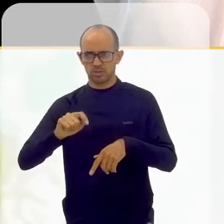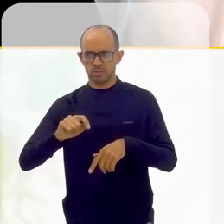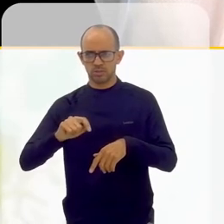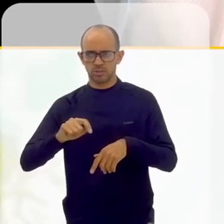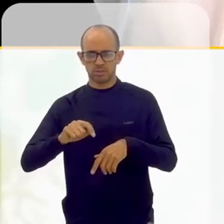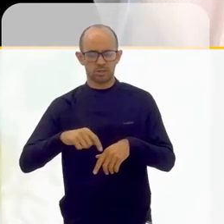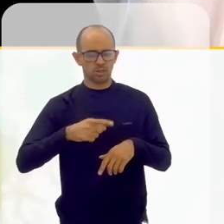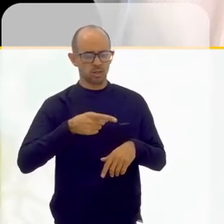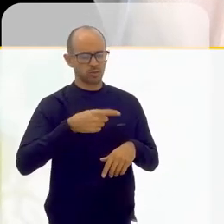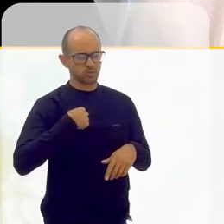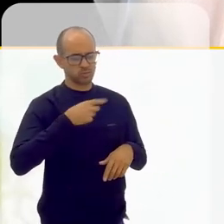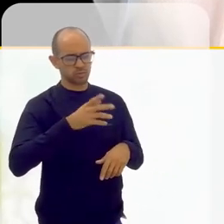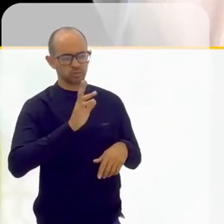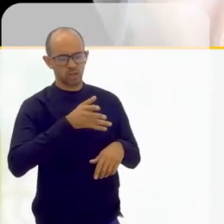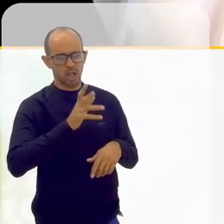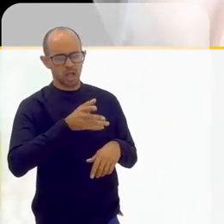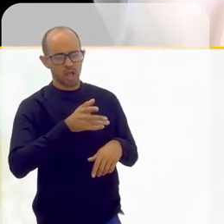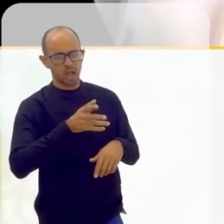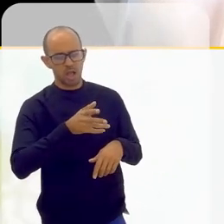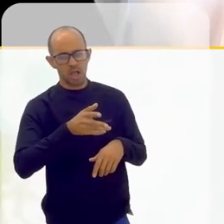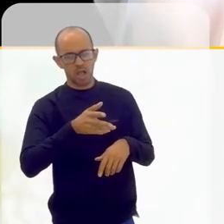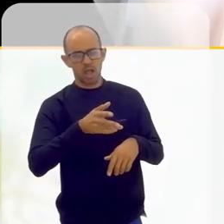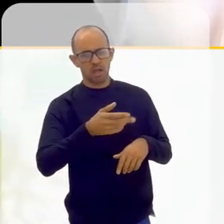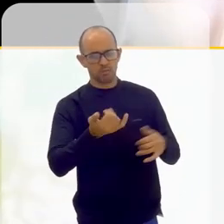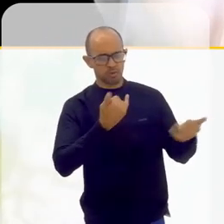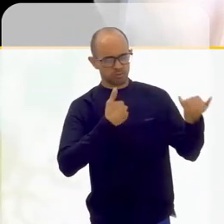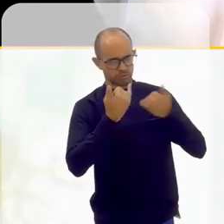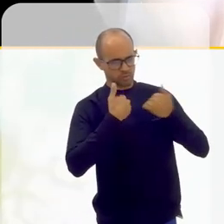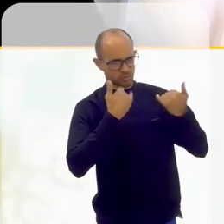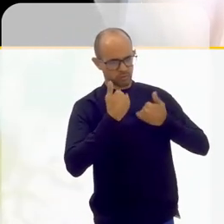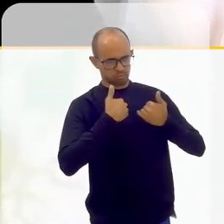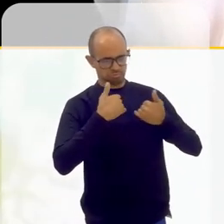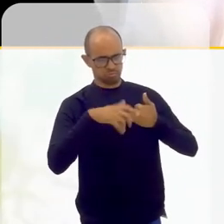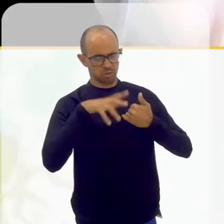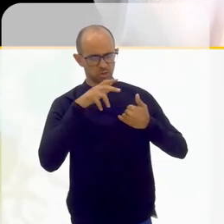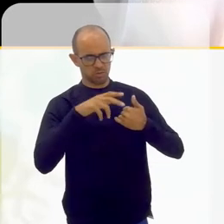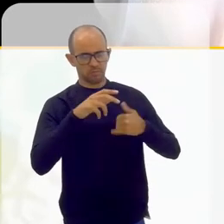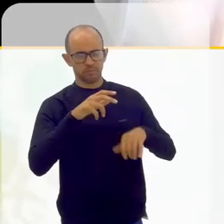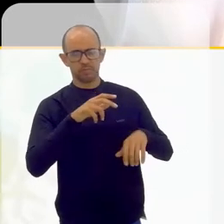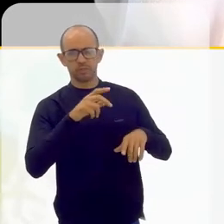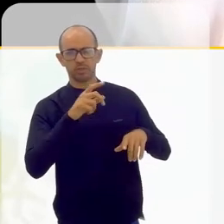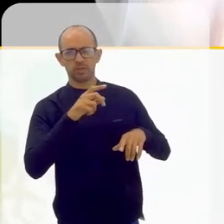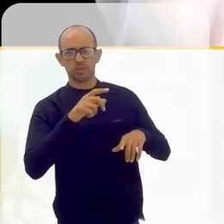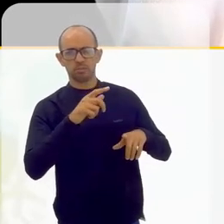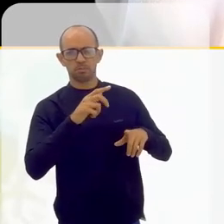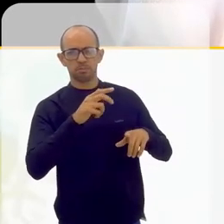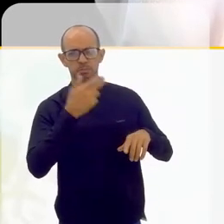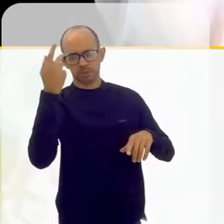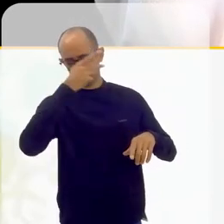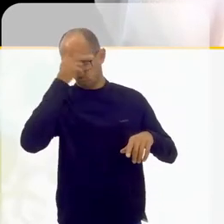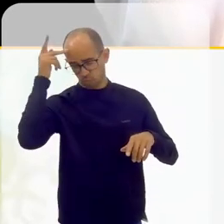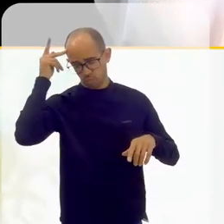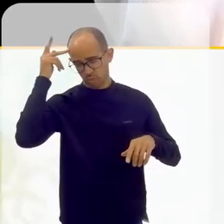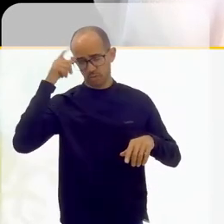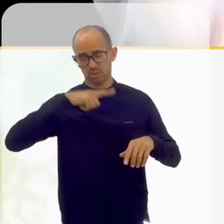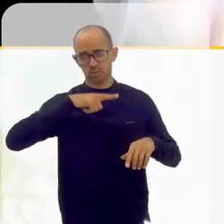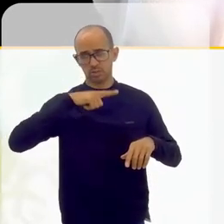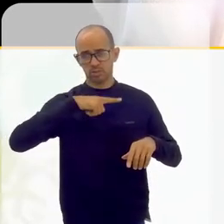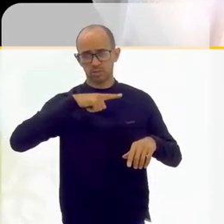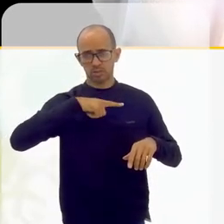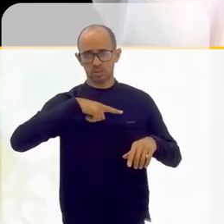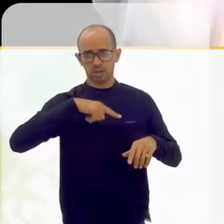reconstruiu uma cena de Uma coisa que eu já ouvi, uma coisa que eu já ouvi muito, muito, muito é que pessoas com